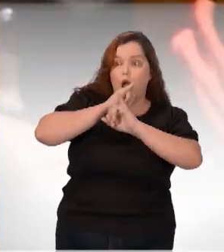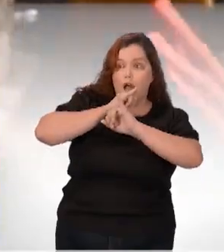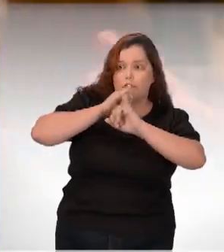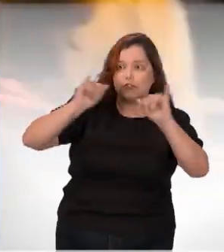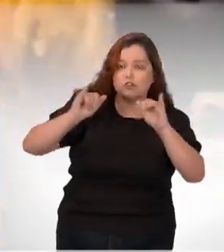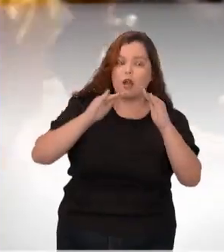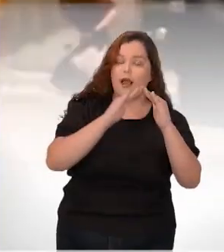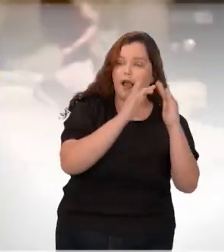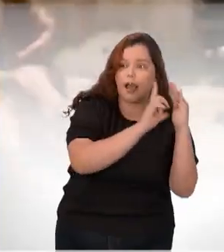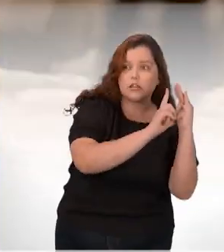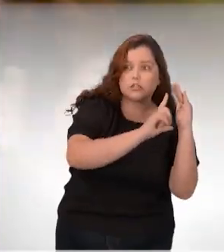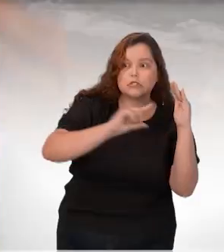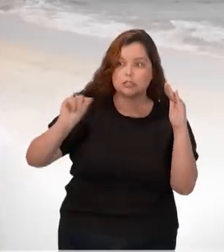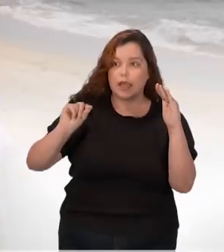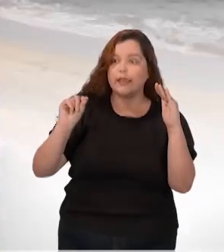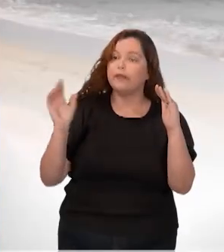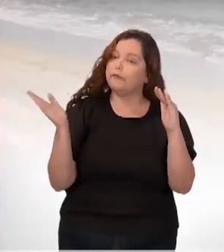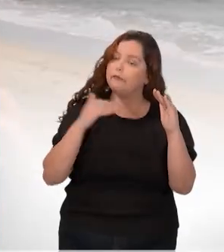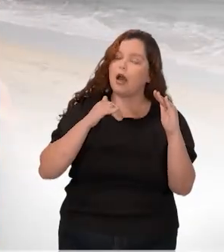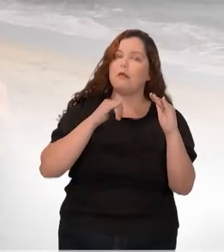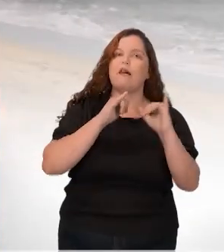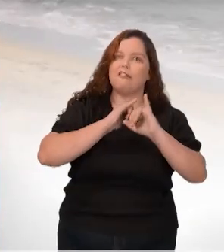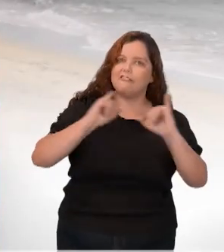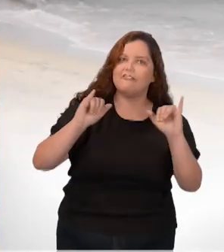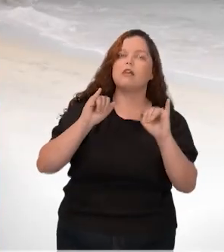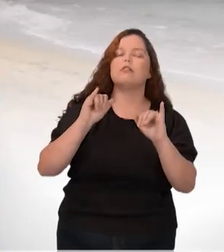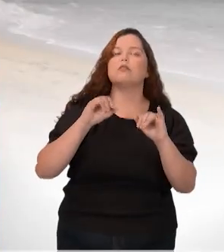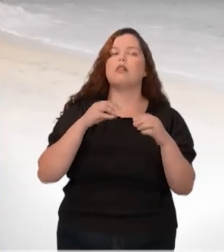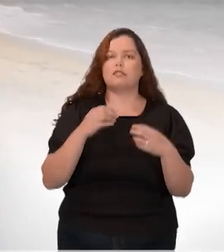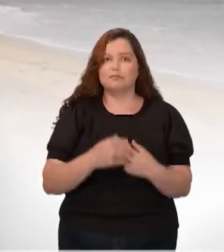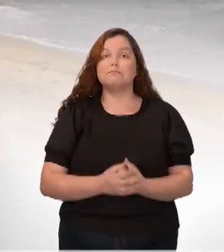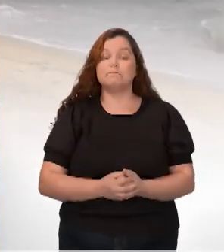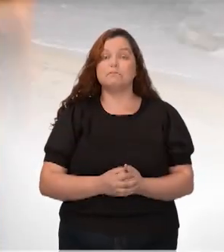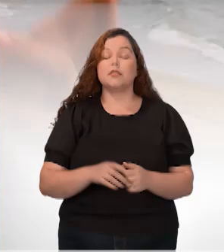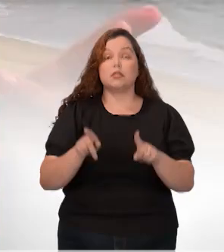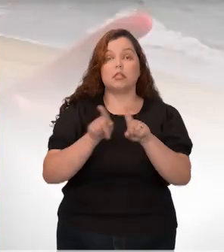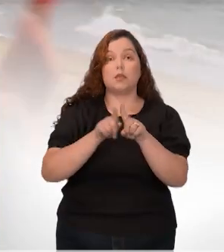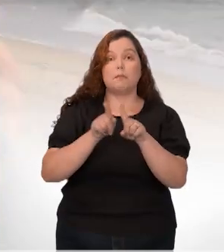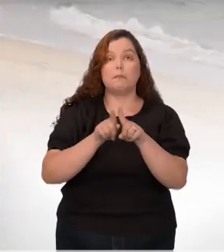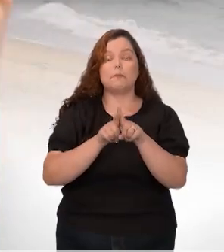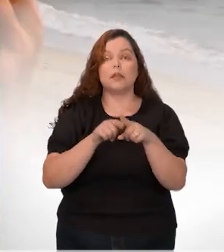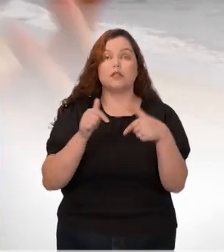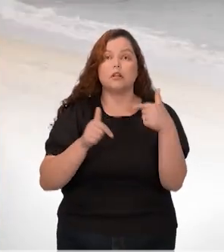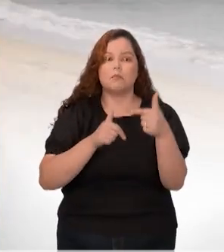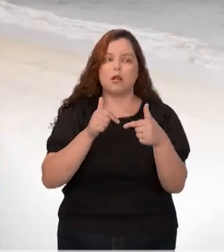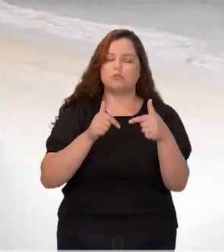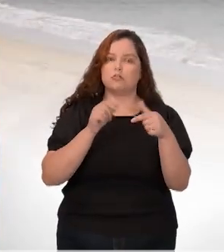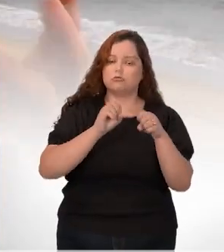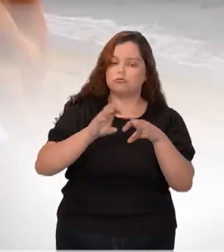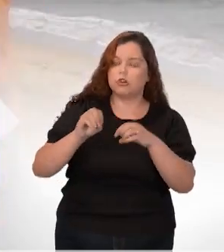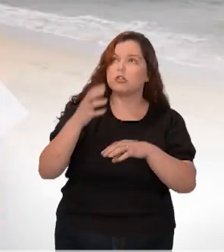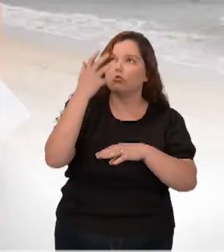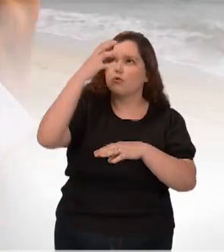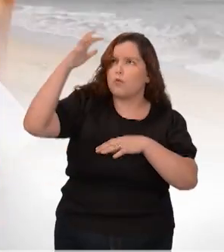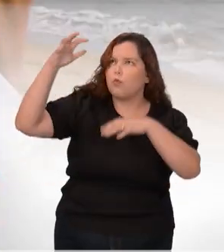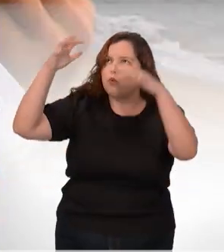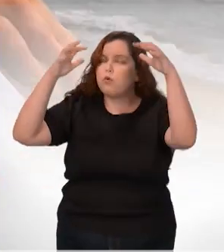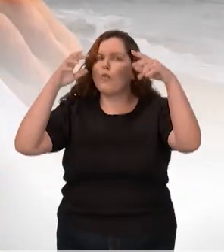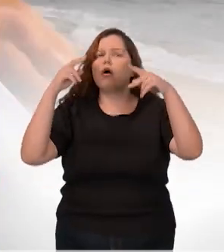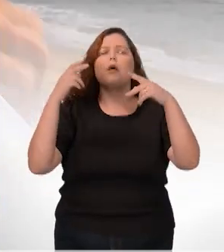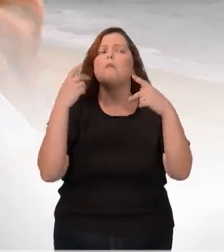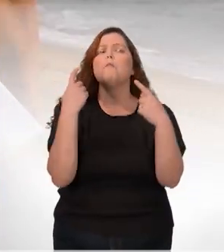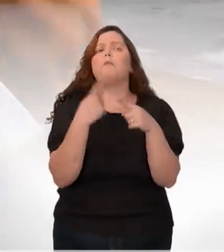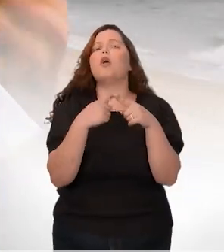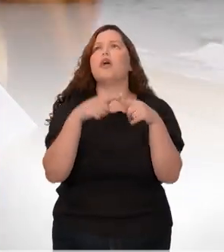alertas para a desocupação de determinadas áreas. Nós estamos trabalhando também a educação climática, para que as crianças